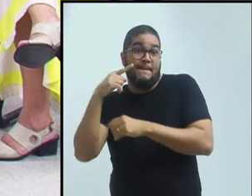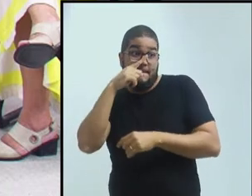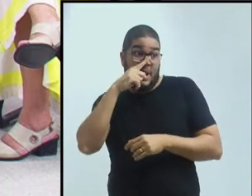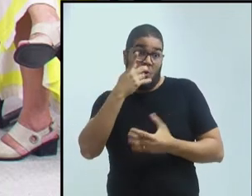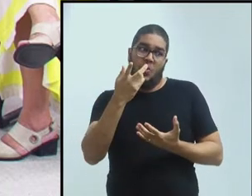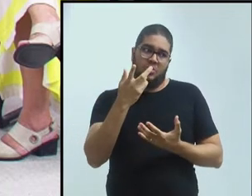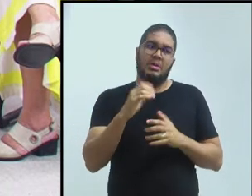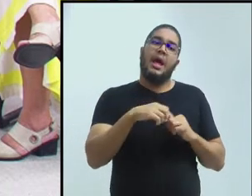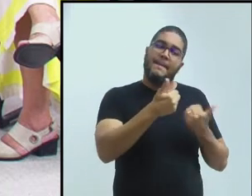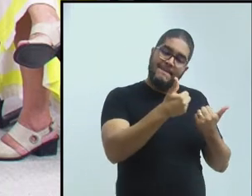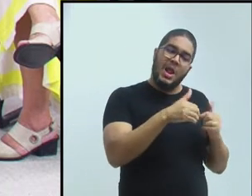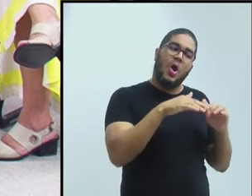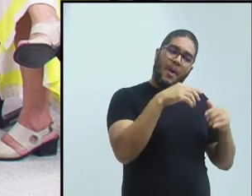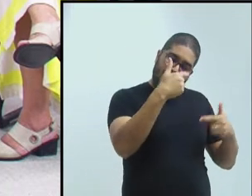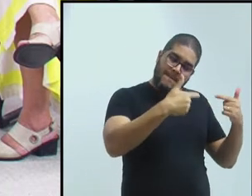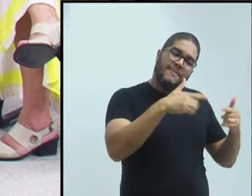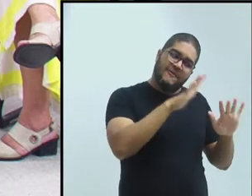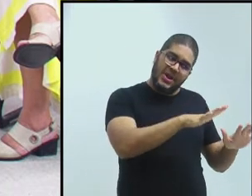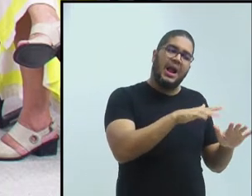respeitado também nesse contexto.